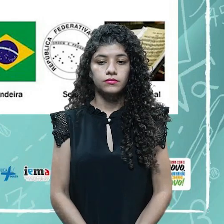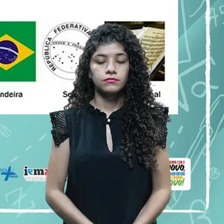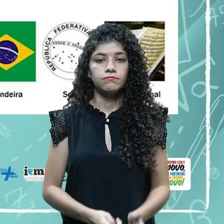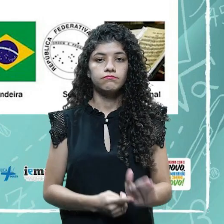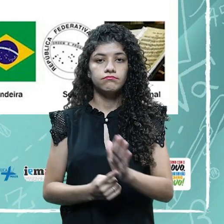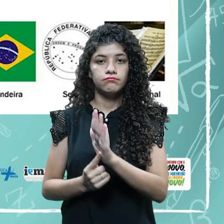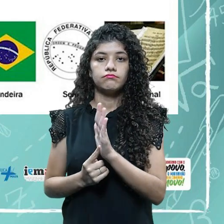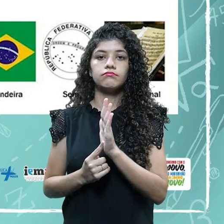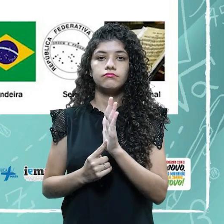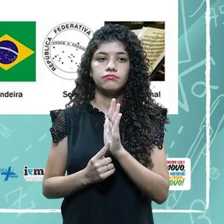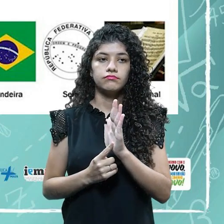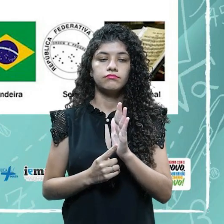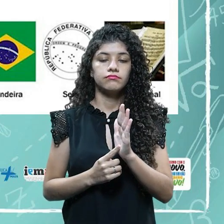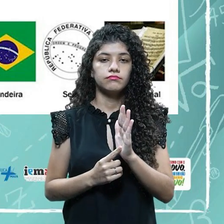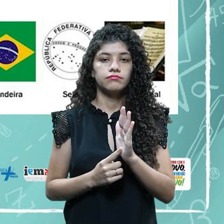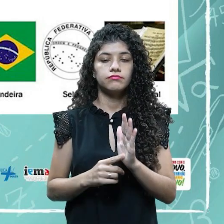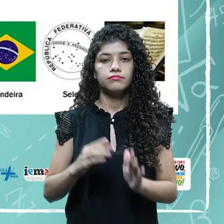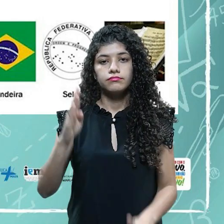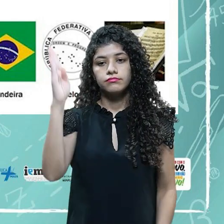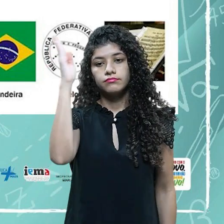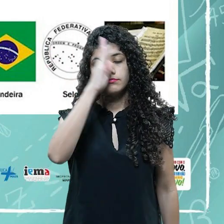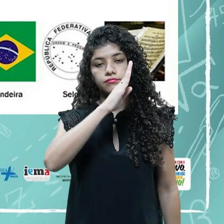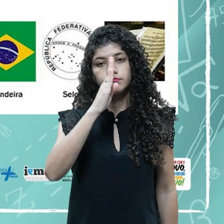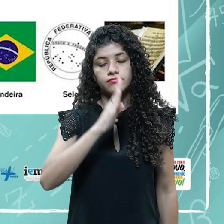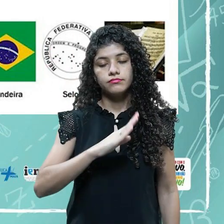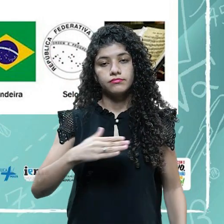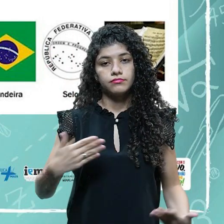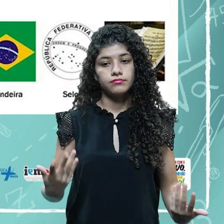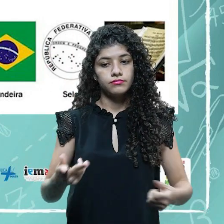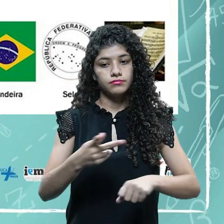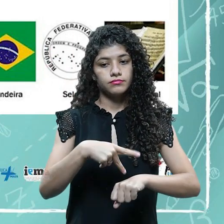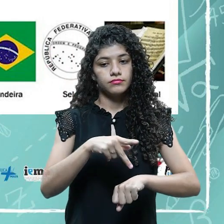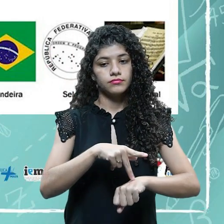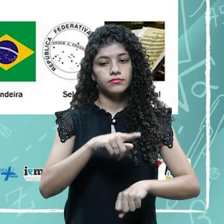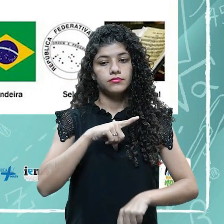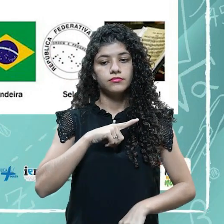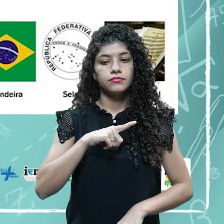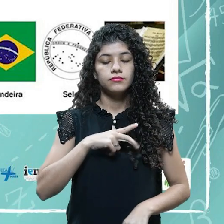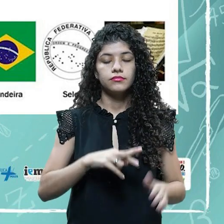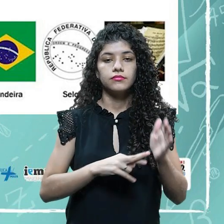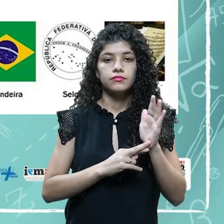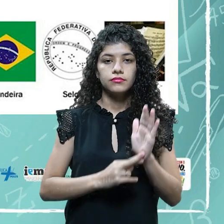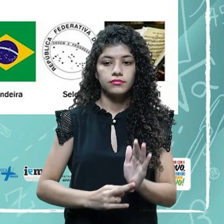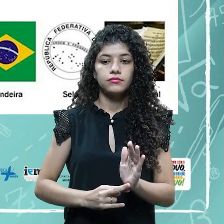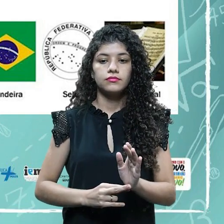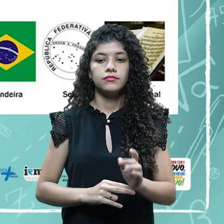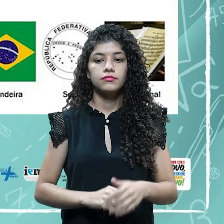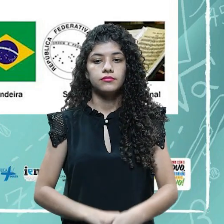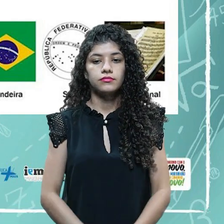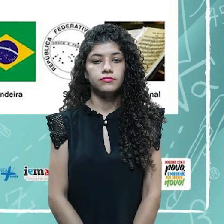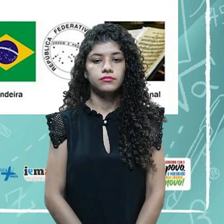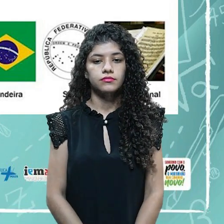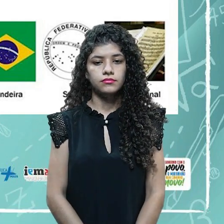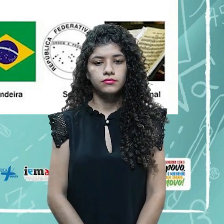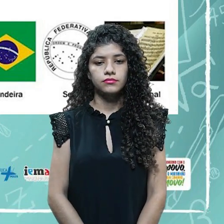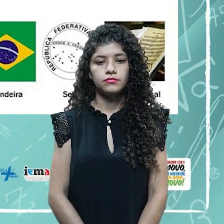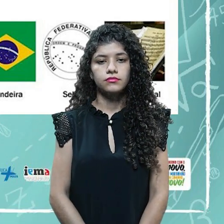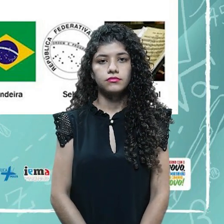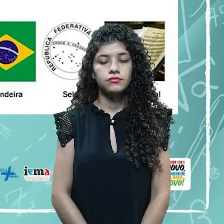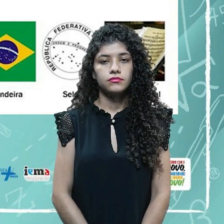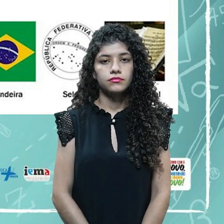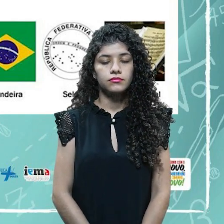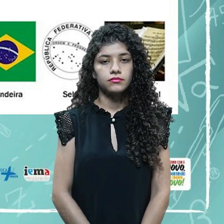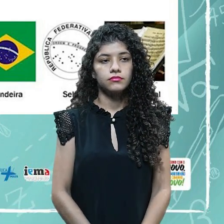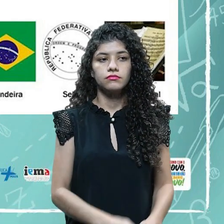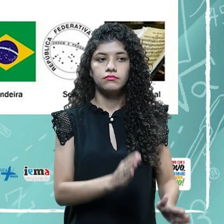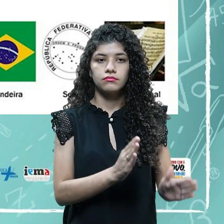de uma nação. Então, há regras. Há regras que regulamentam, né, cada evento no uso de atos